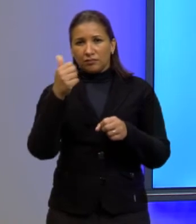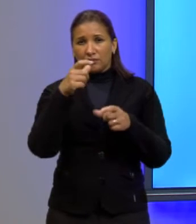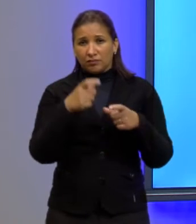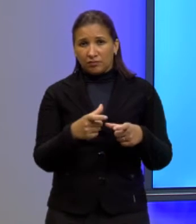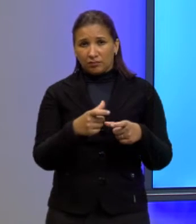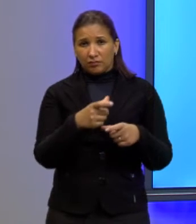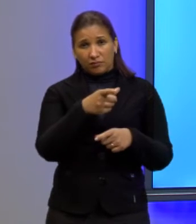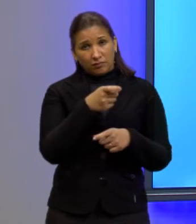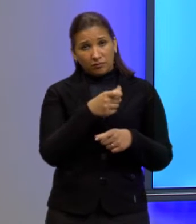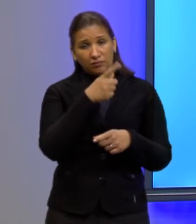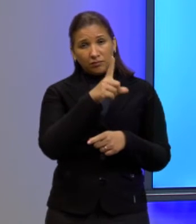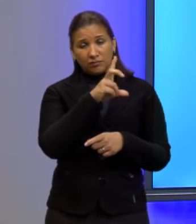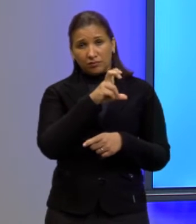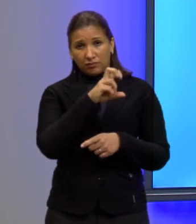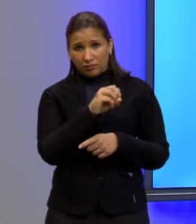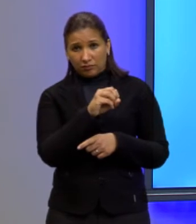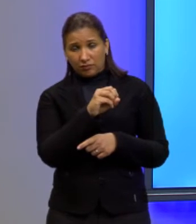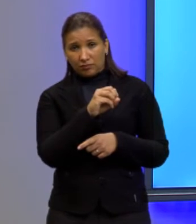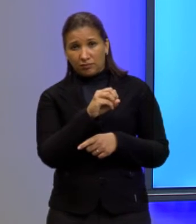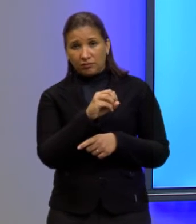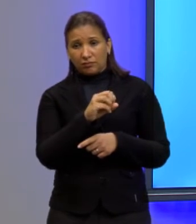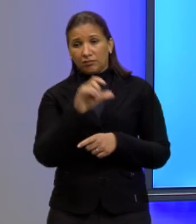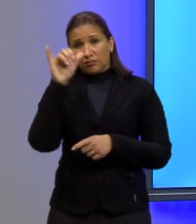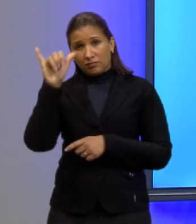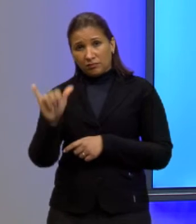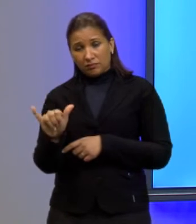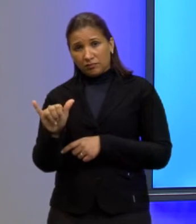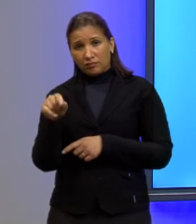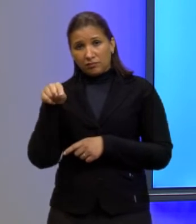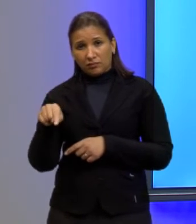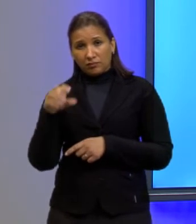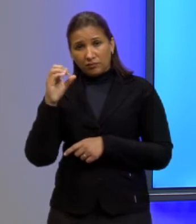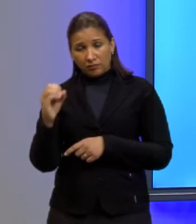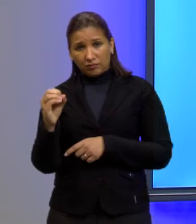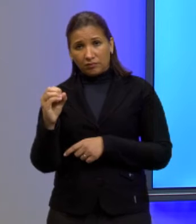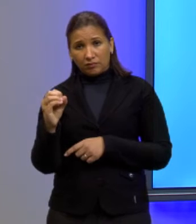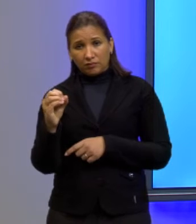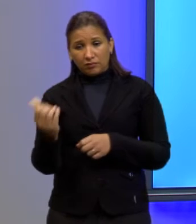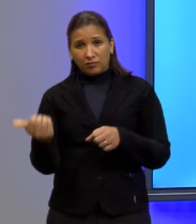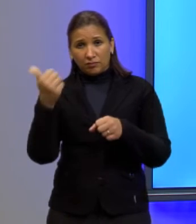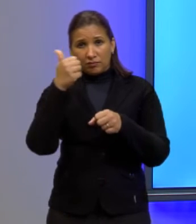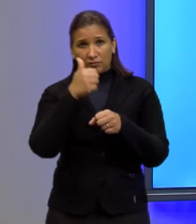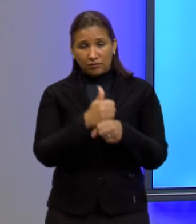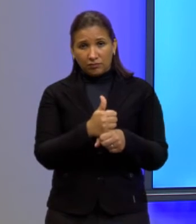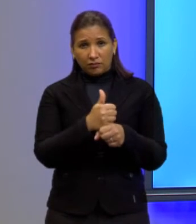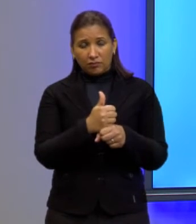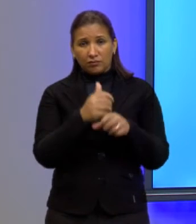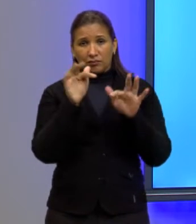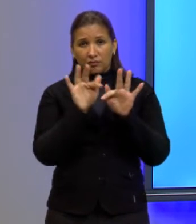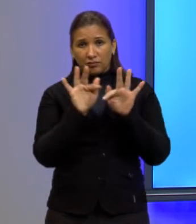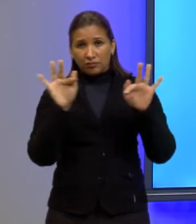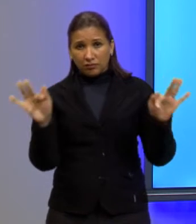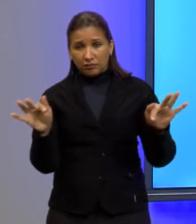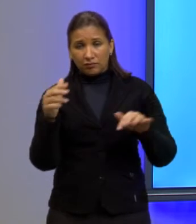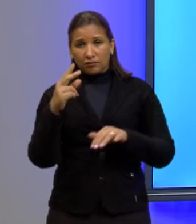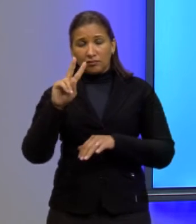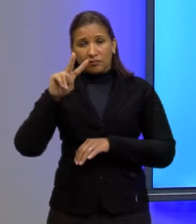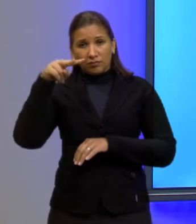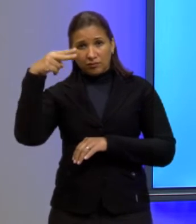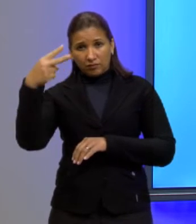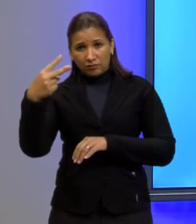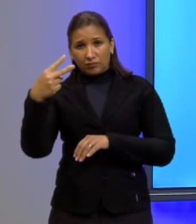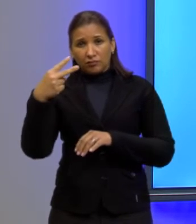150 no lugar do Y 0 substituo na minha função do segundo grau